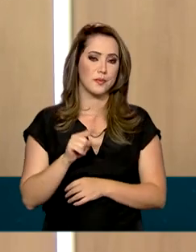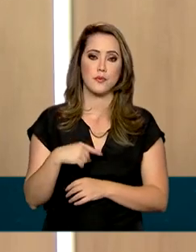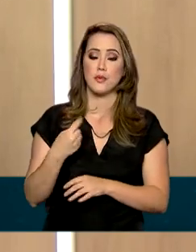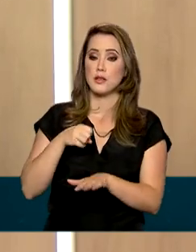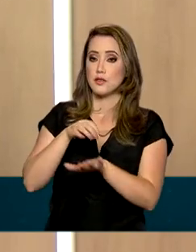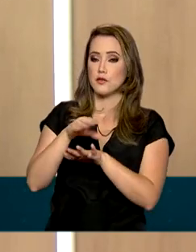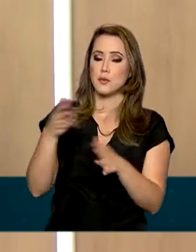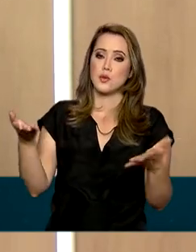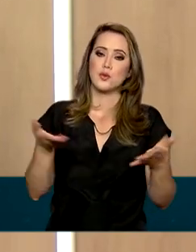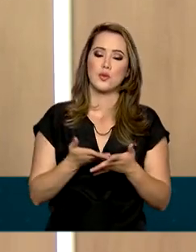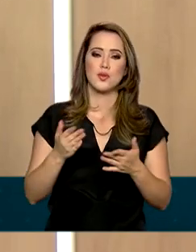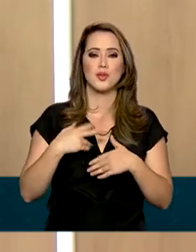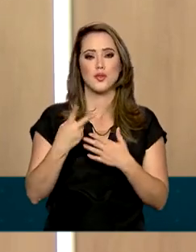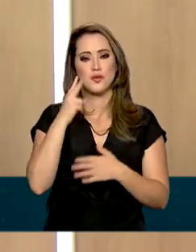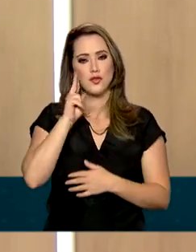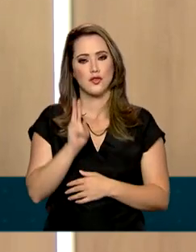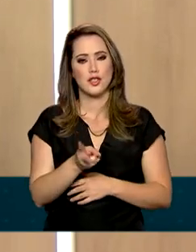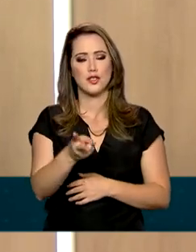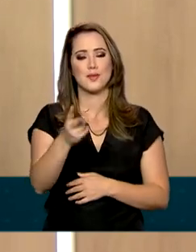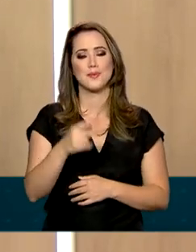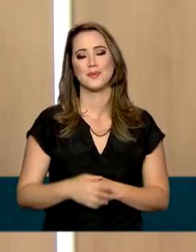que nós temos para você hoje, continue conosco e tenha um ótimo dia.